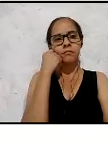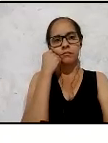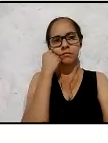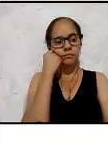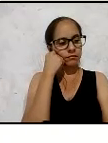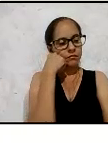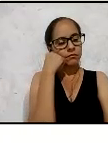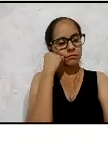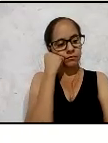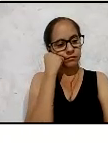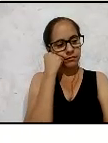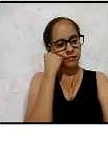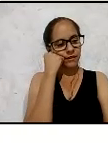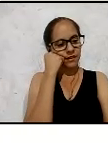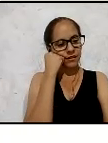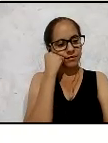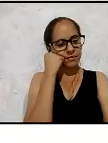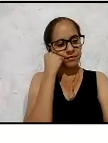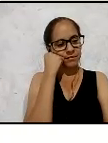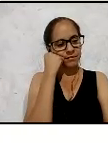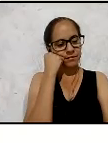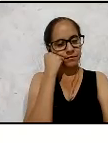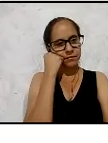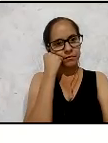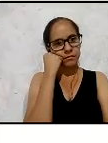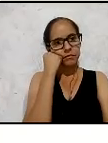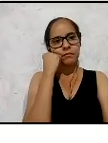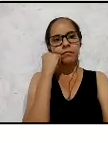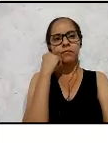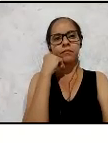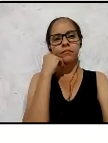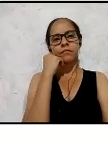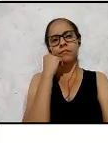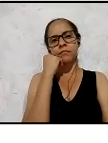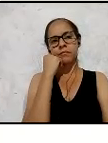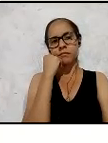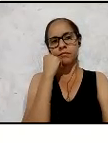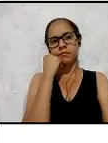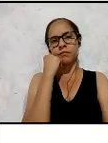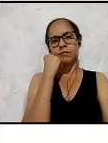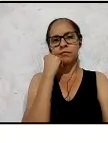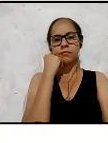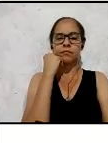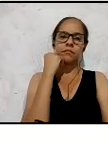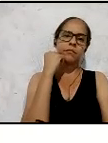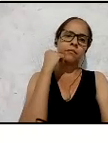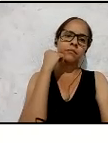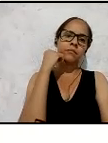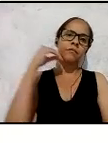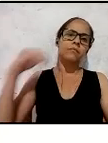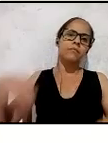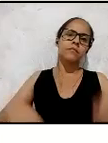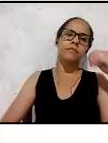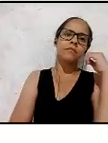com celular, e trabalhar com fluência, com domínio dessas ferramentas, nós percebemos que, de fato, é um grande